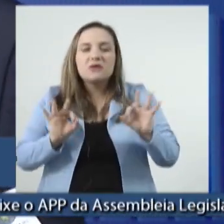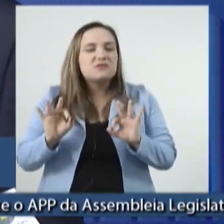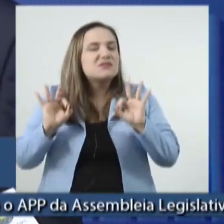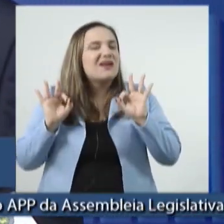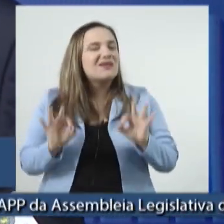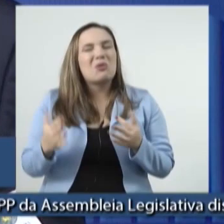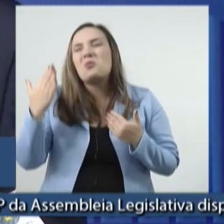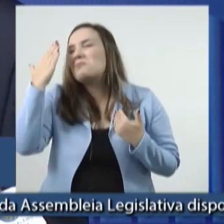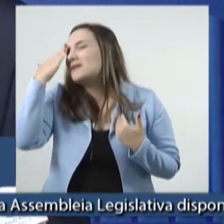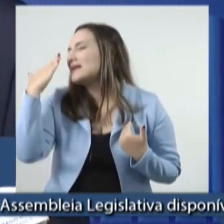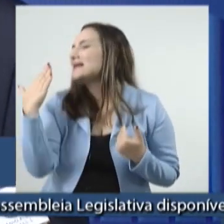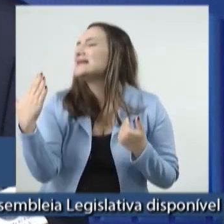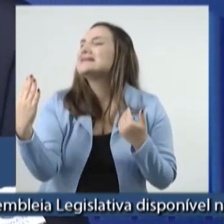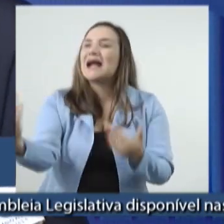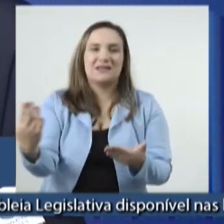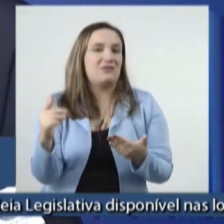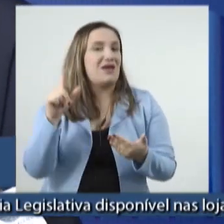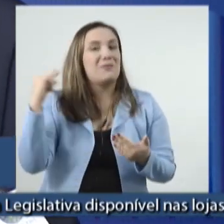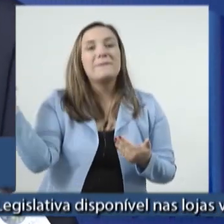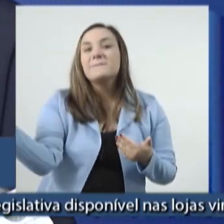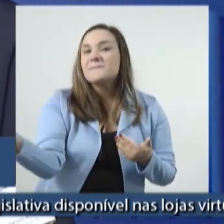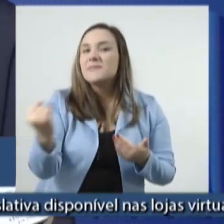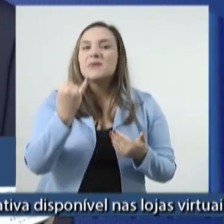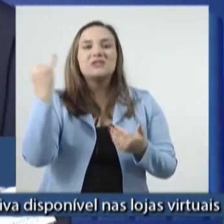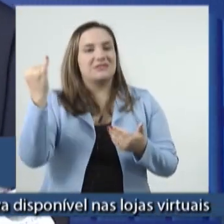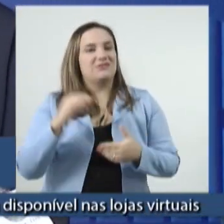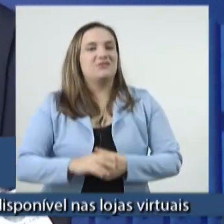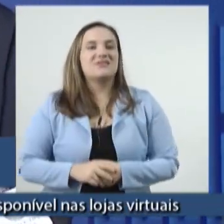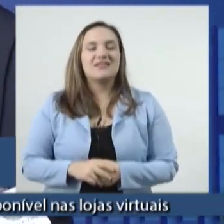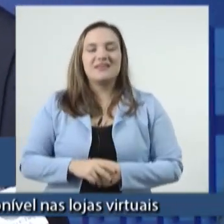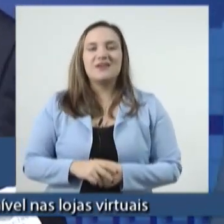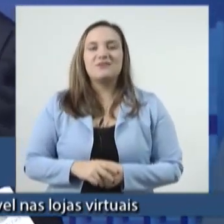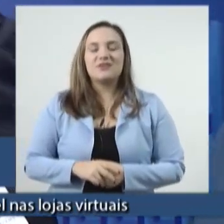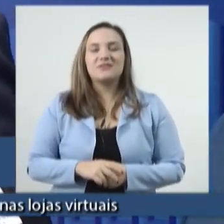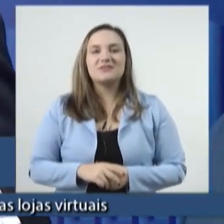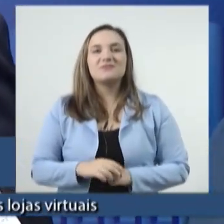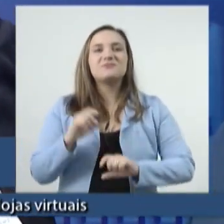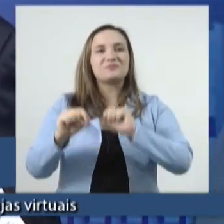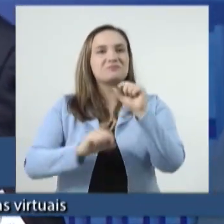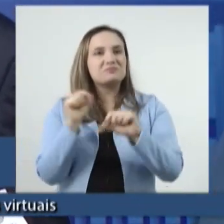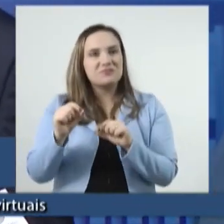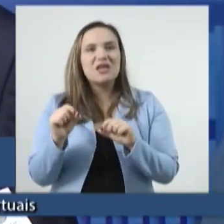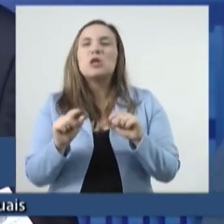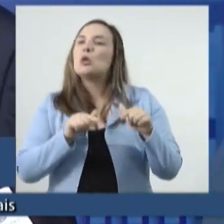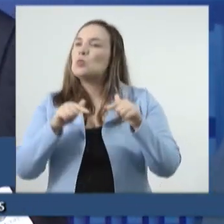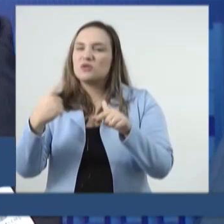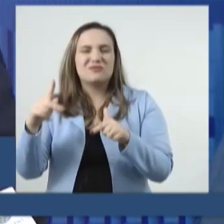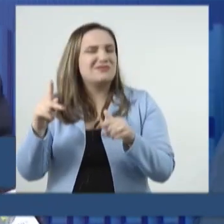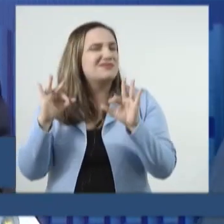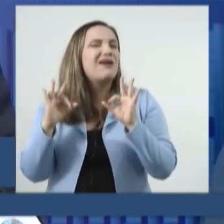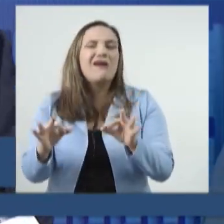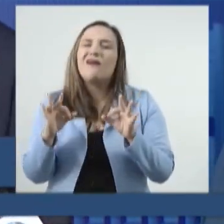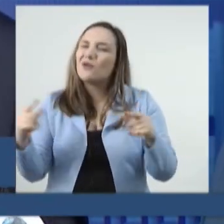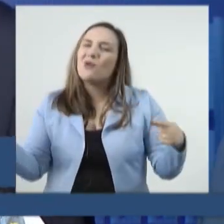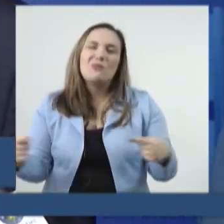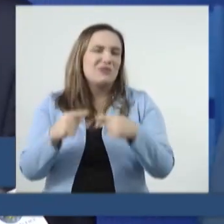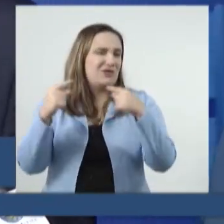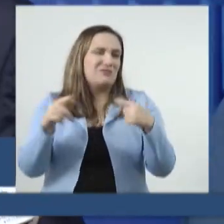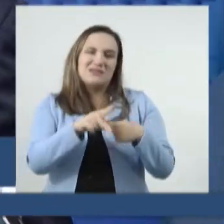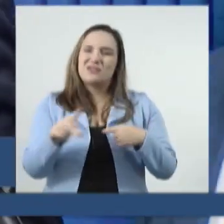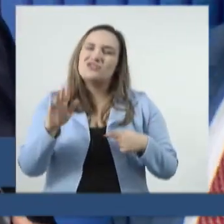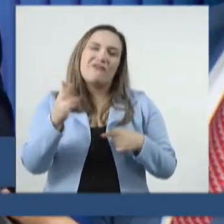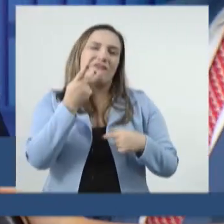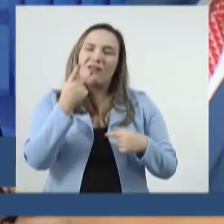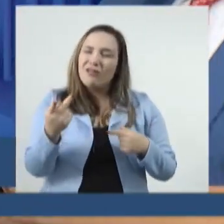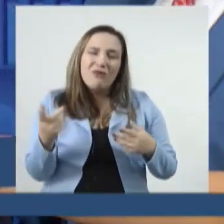obrigado por isso. É importante a discussão, a reivindicação, ela faz parte, como disse aqui o presidente,